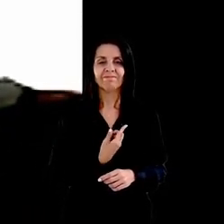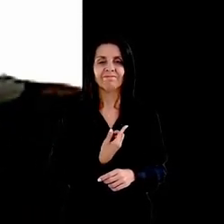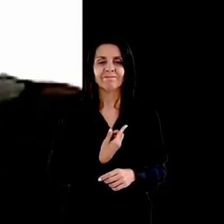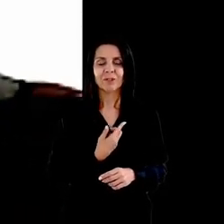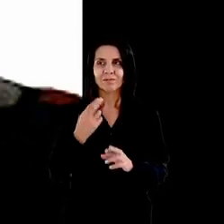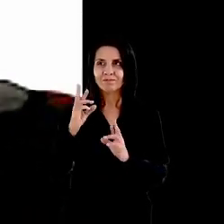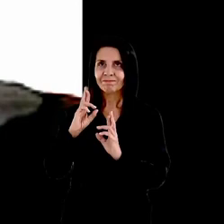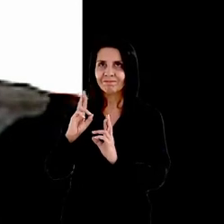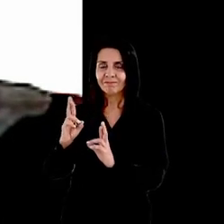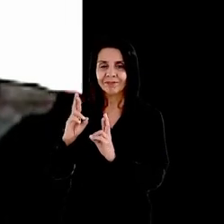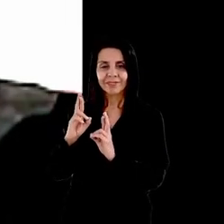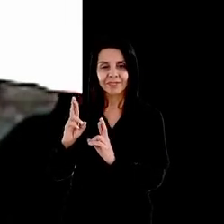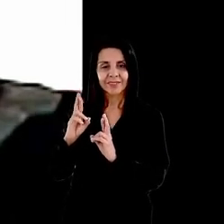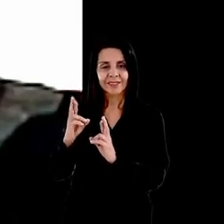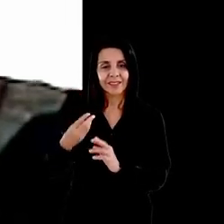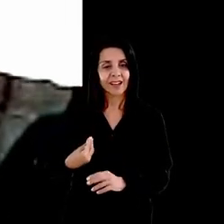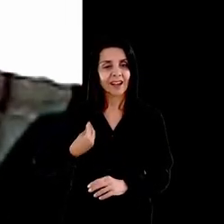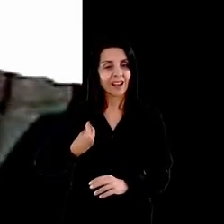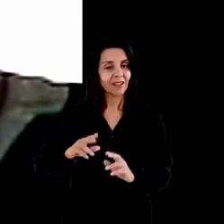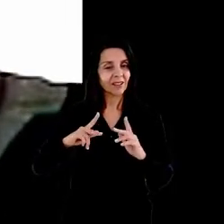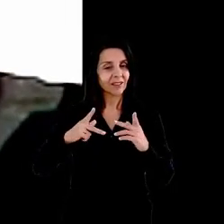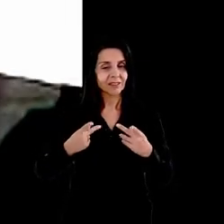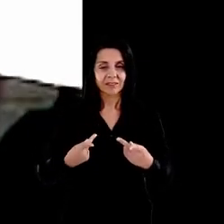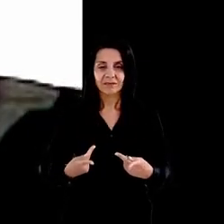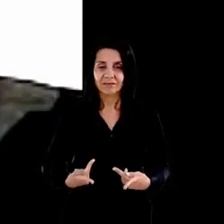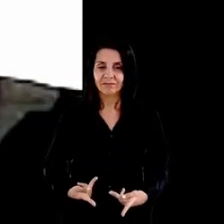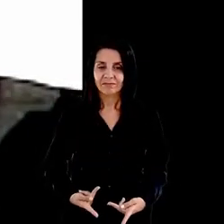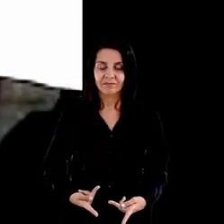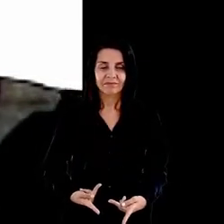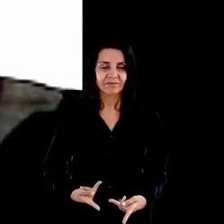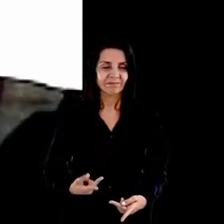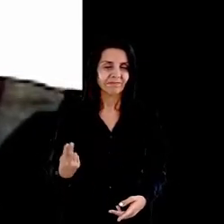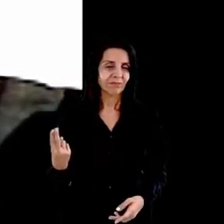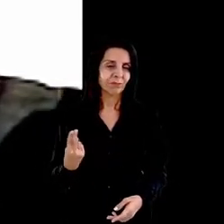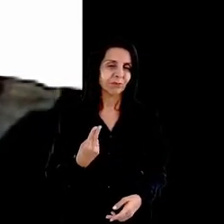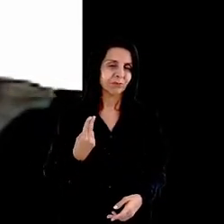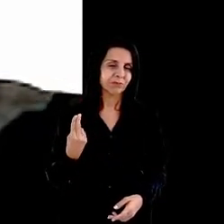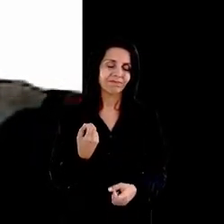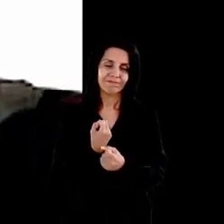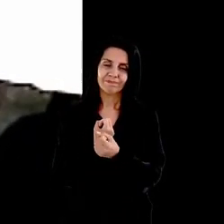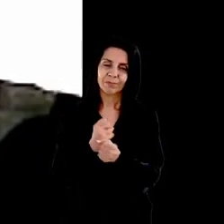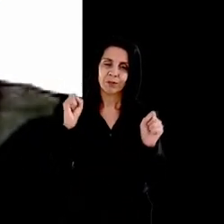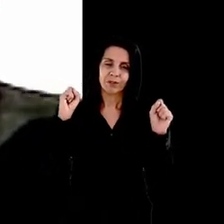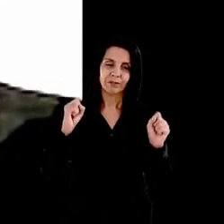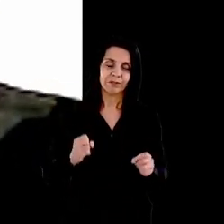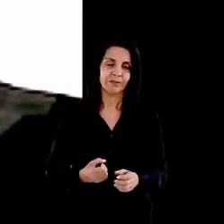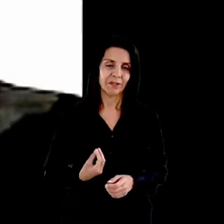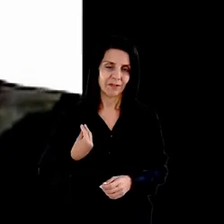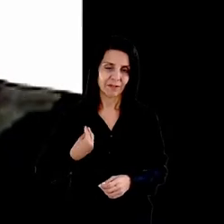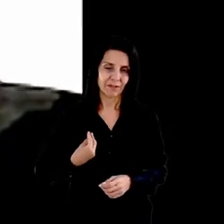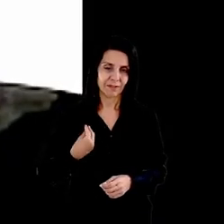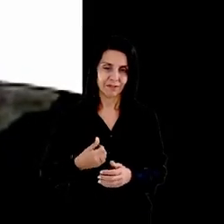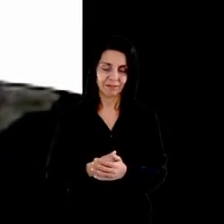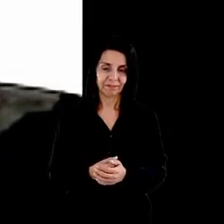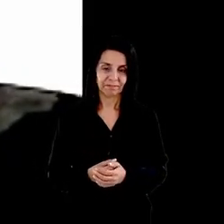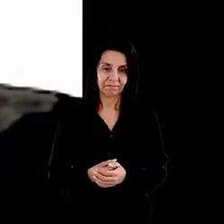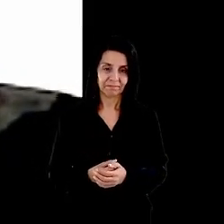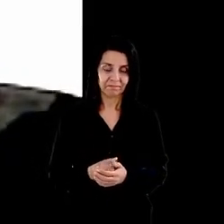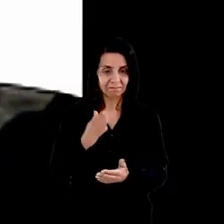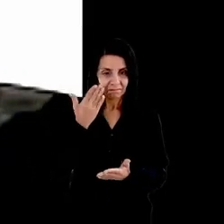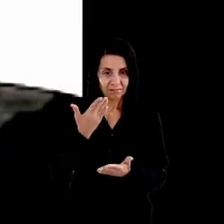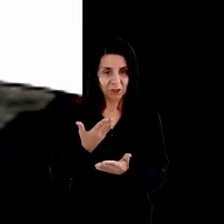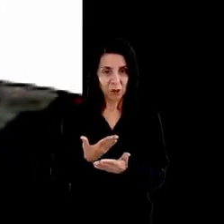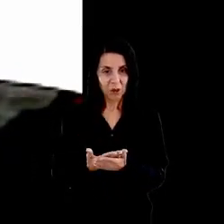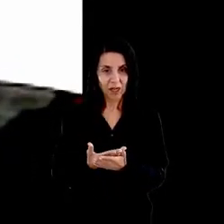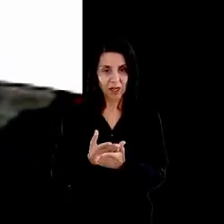a esperança a vida humana se torna quase impossível e creio que esta comissão é prova de que